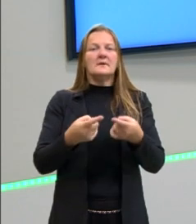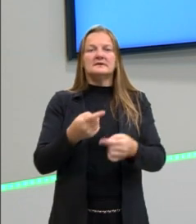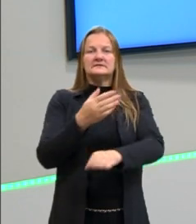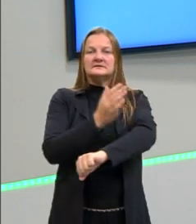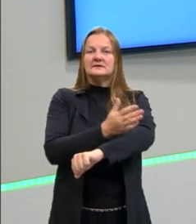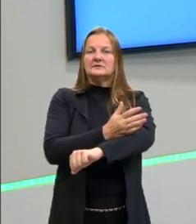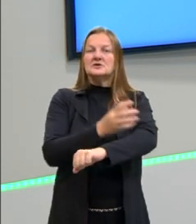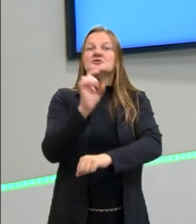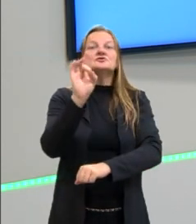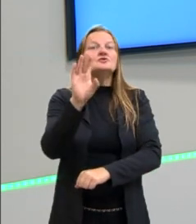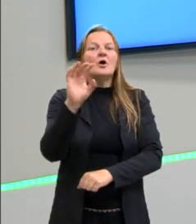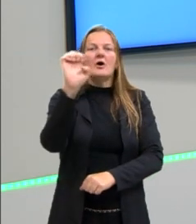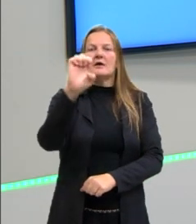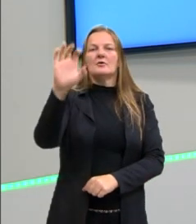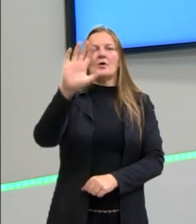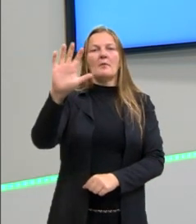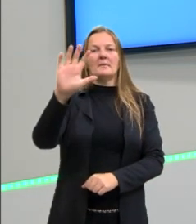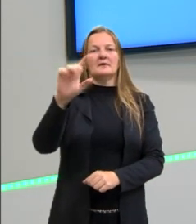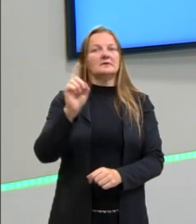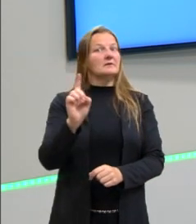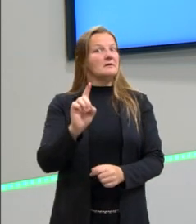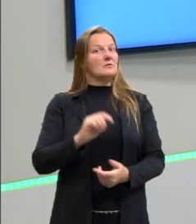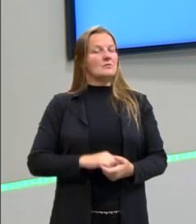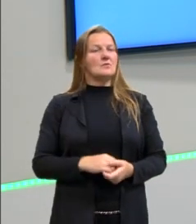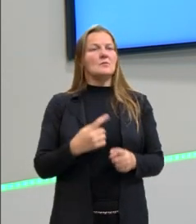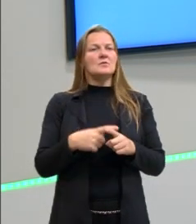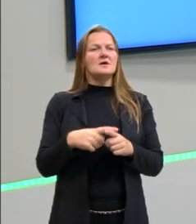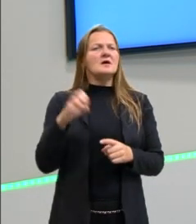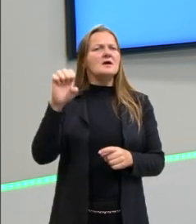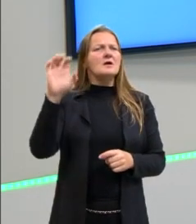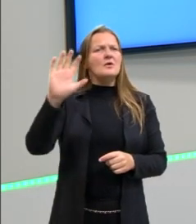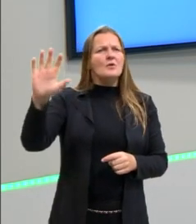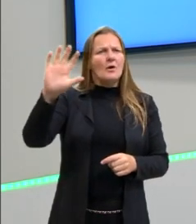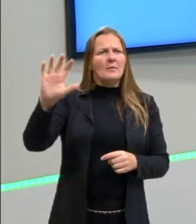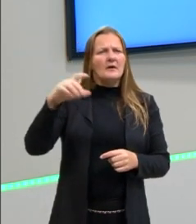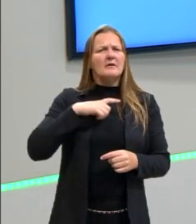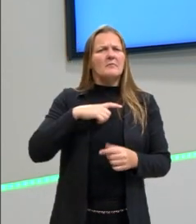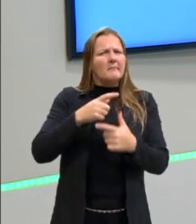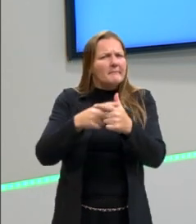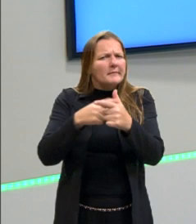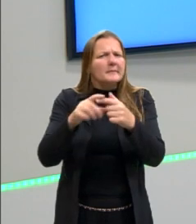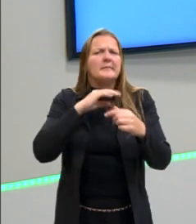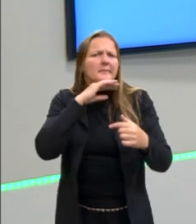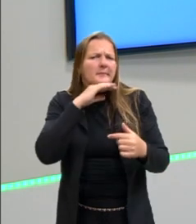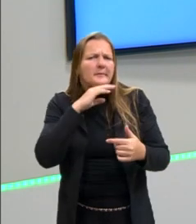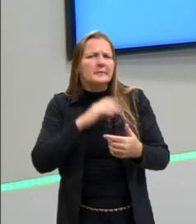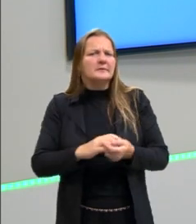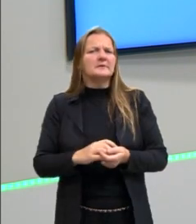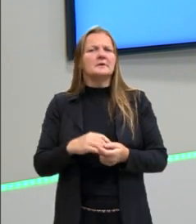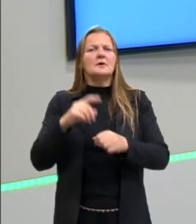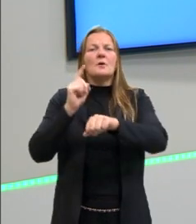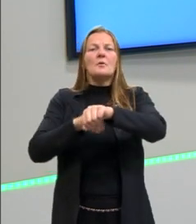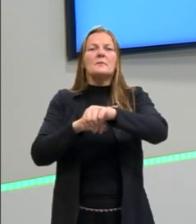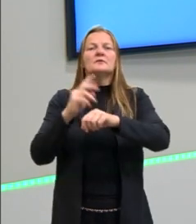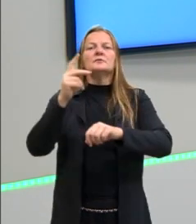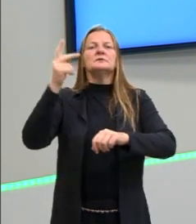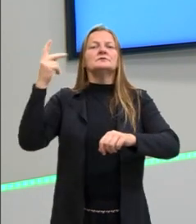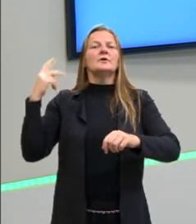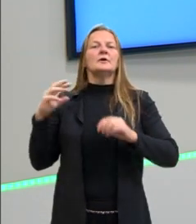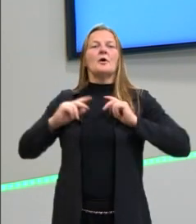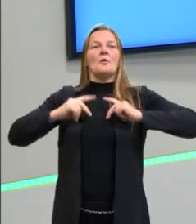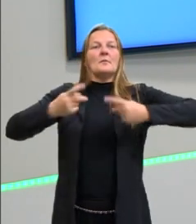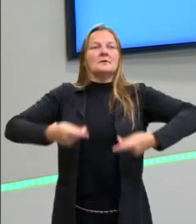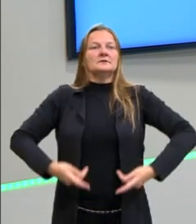se resumiu só à Europa. E não era porque a Europa estava passando por um momento ruim que esse momento da história da